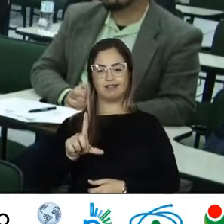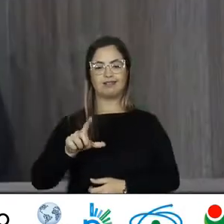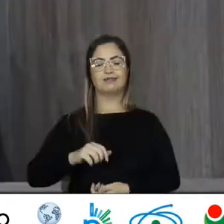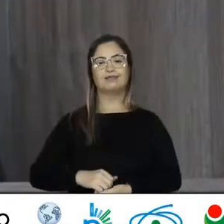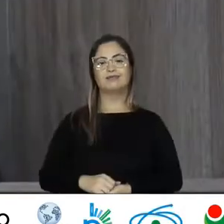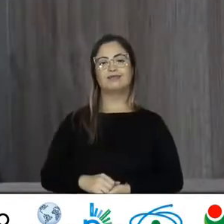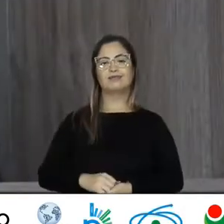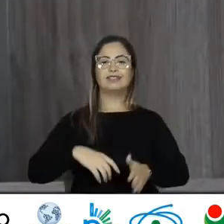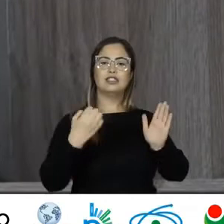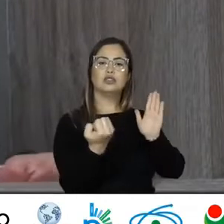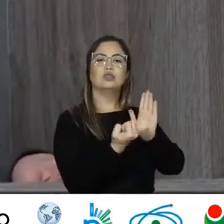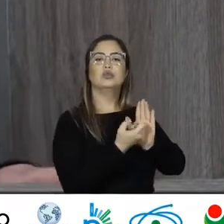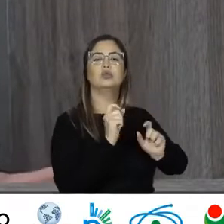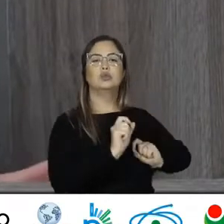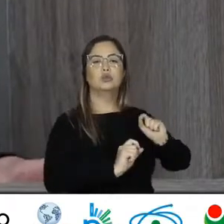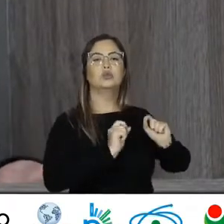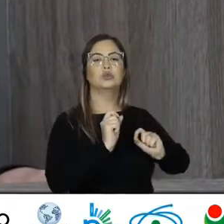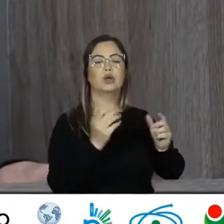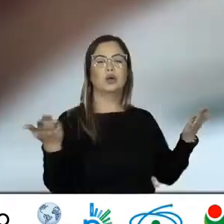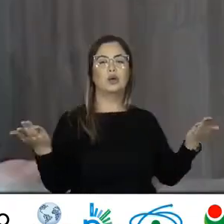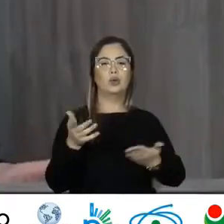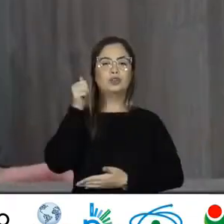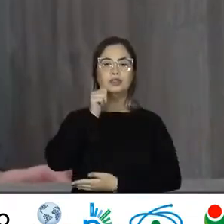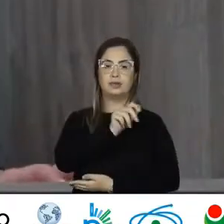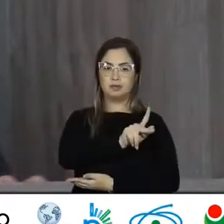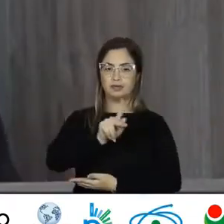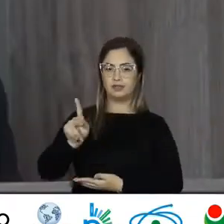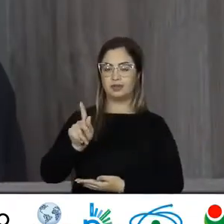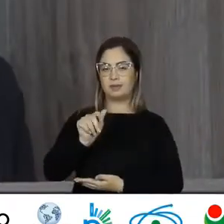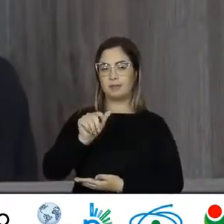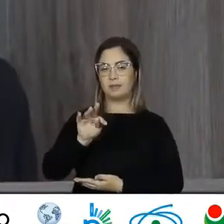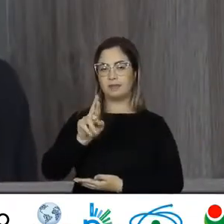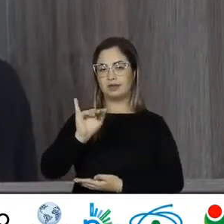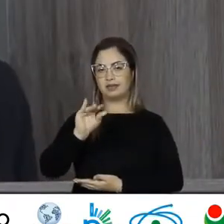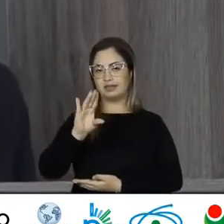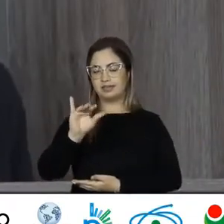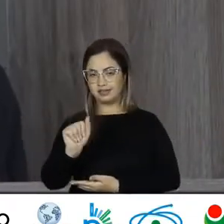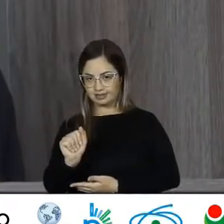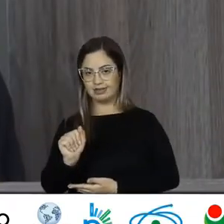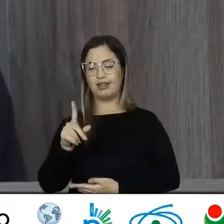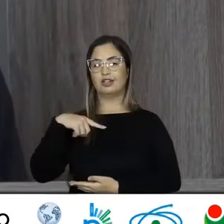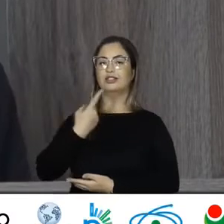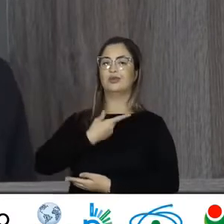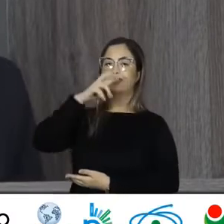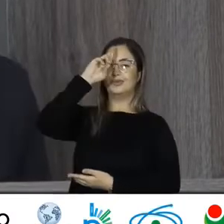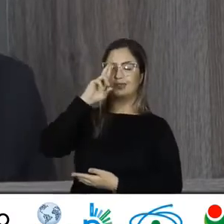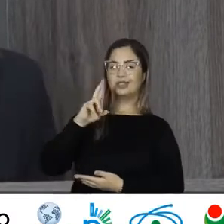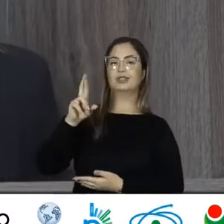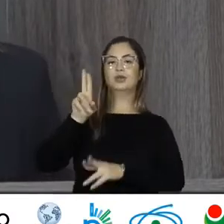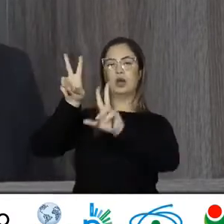Registro Que a professora Patrícia Amaral A nossa diretora De